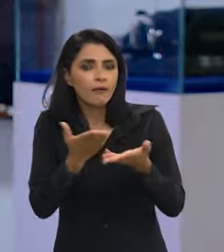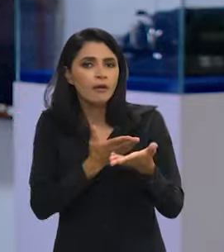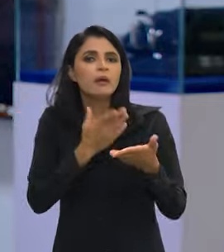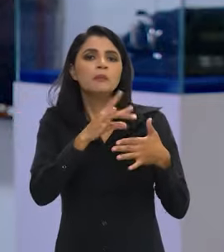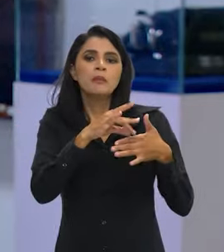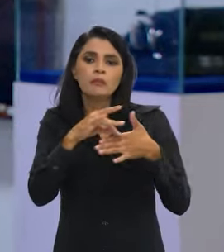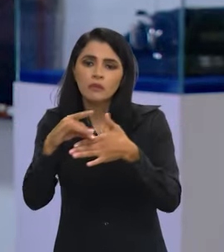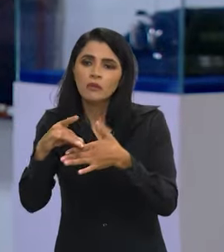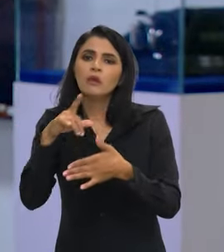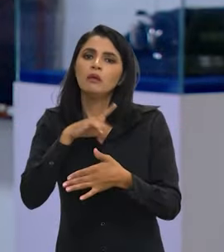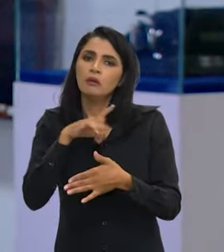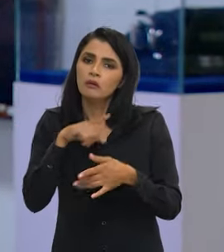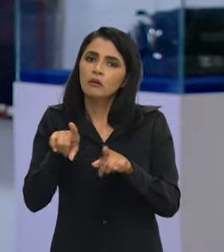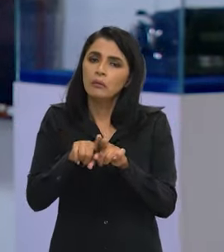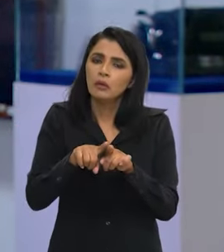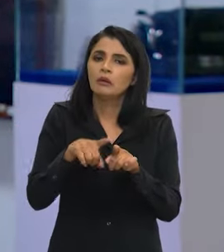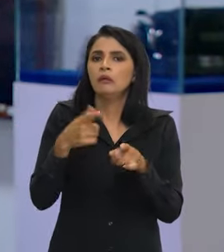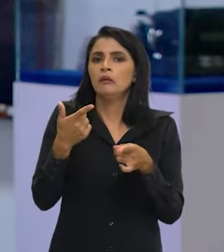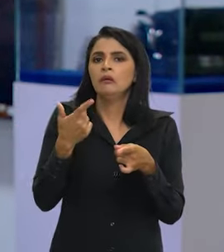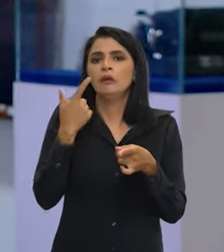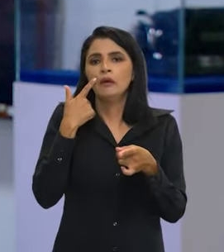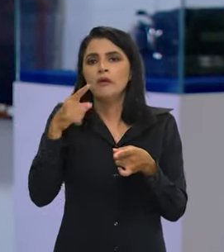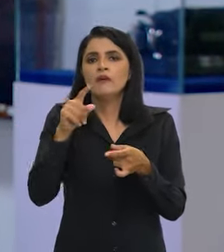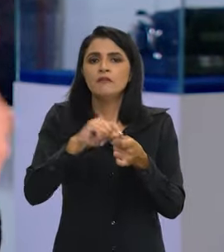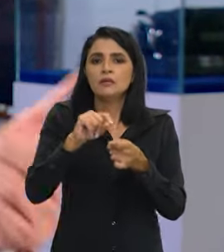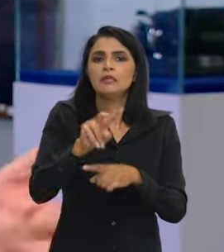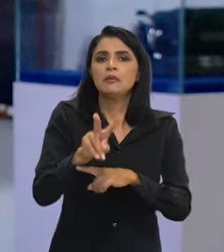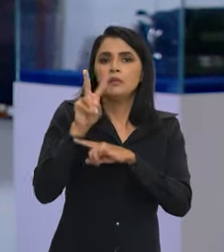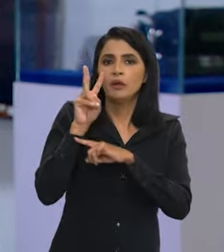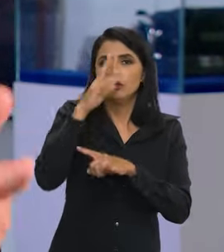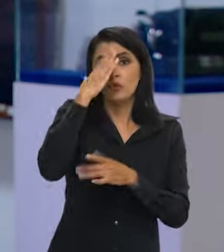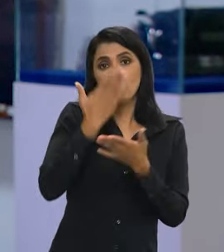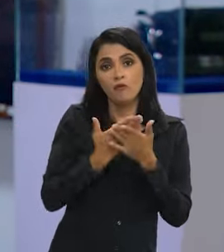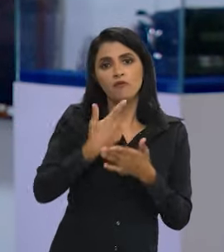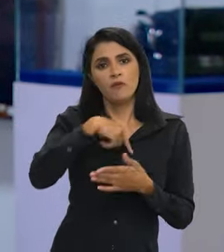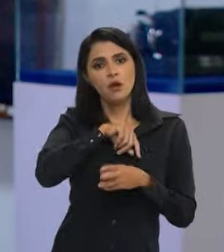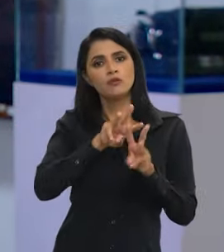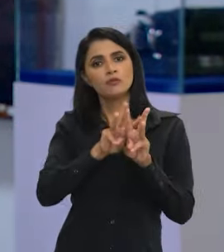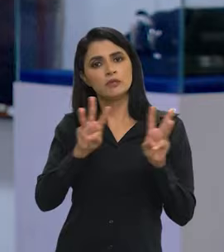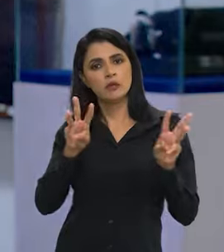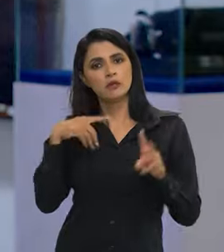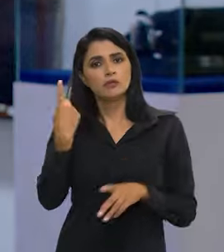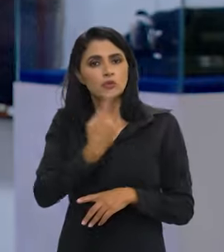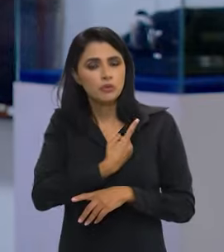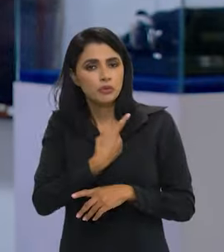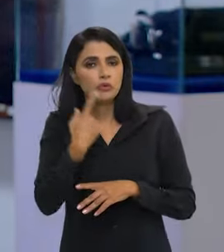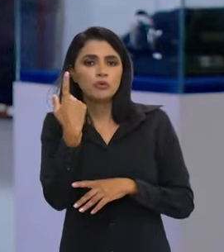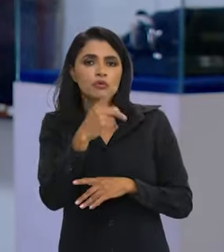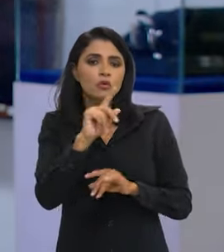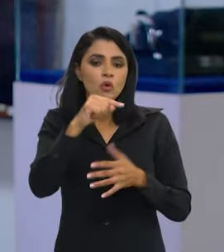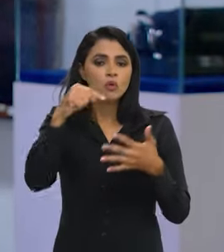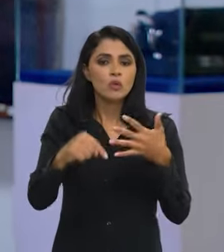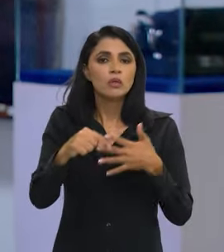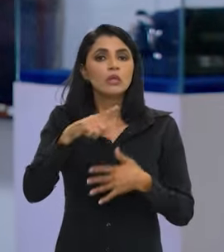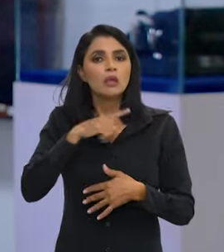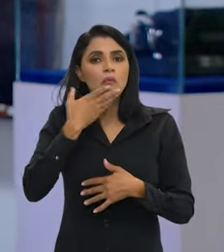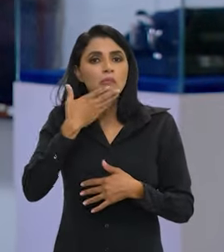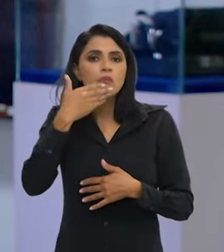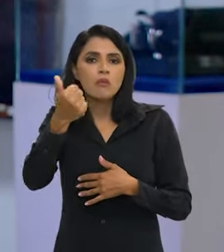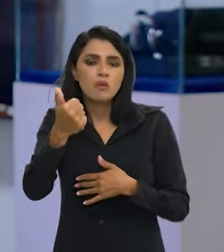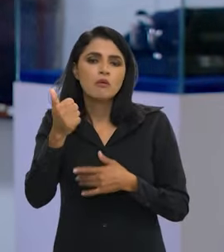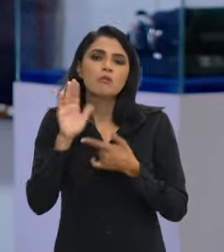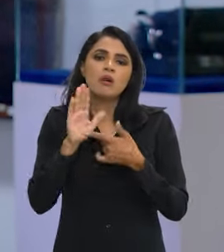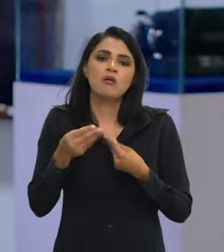usar algum serviço, para ter um encaminhamento, para quando vai fazer um empréstimo, alguma coisa, confiar no nosso site da indicação